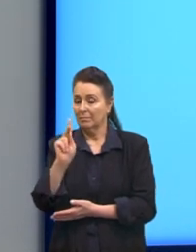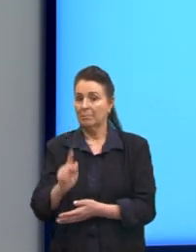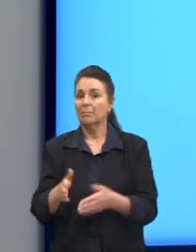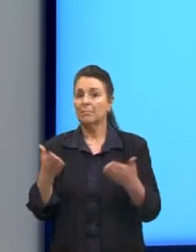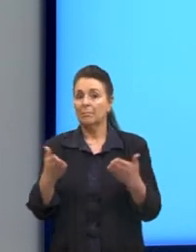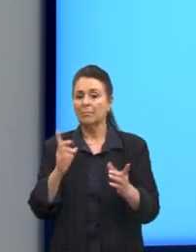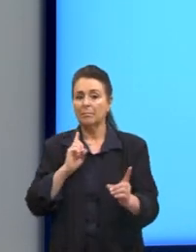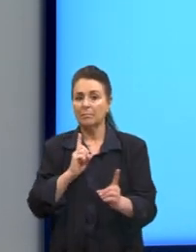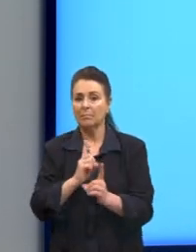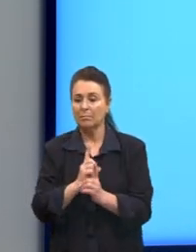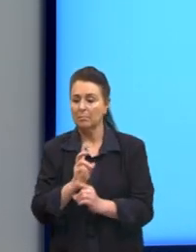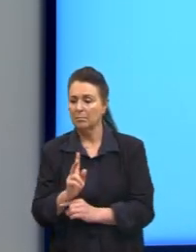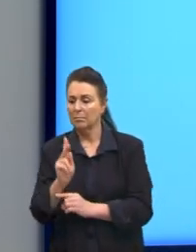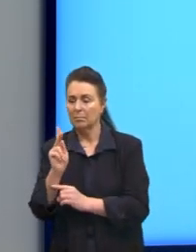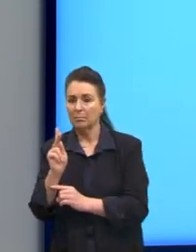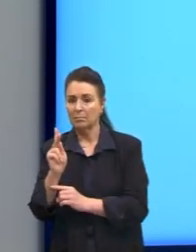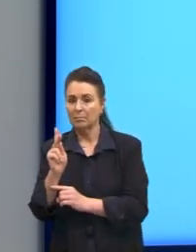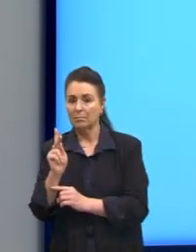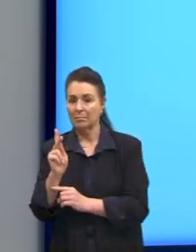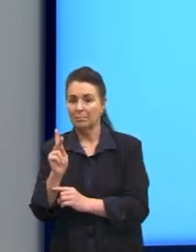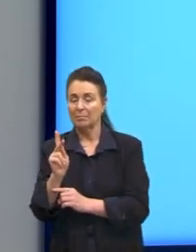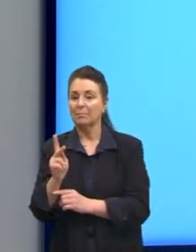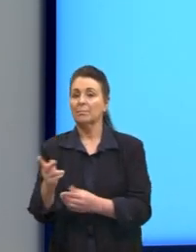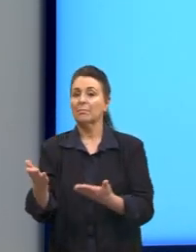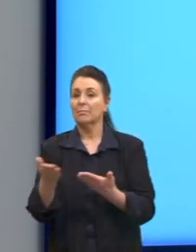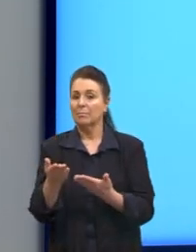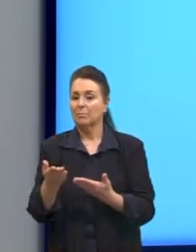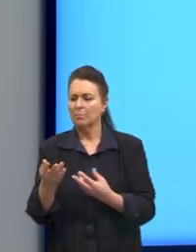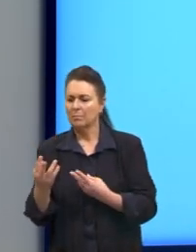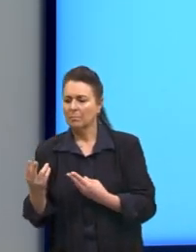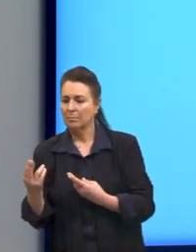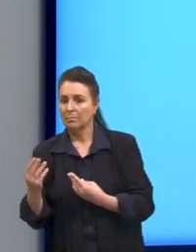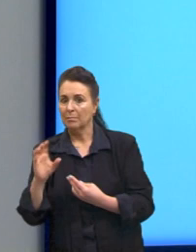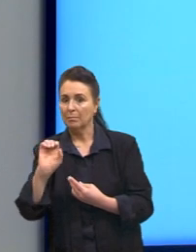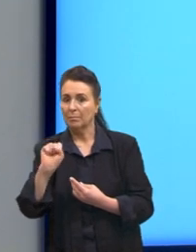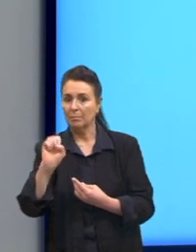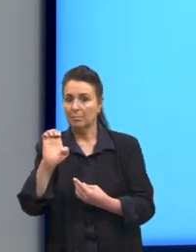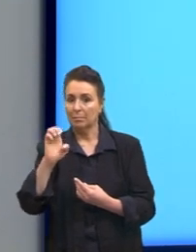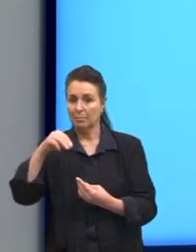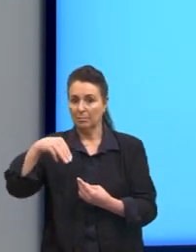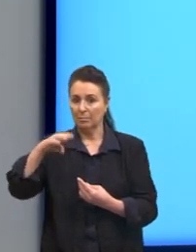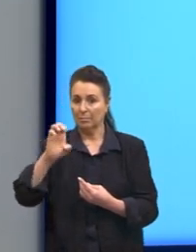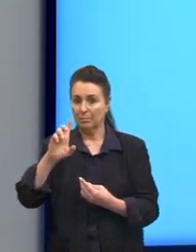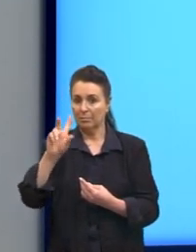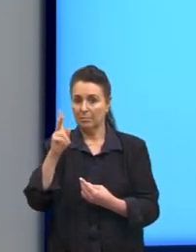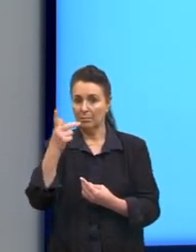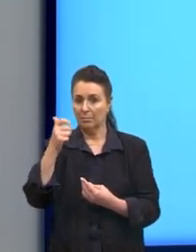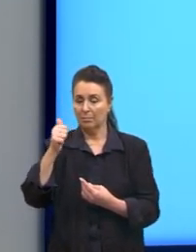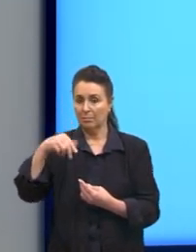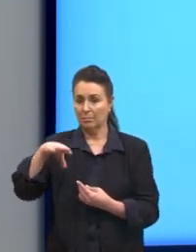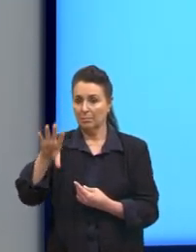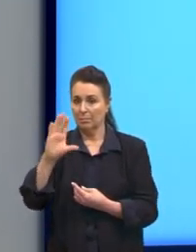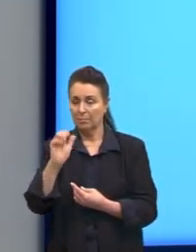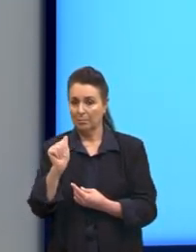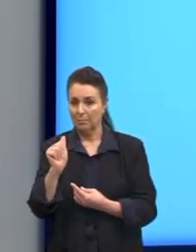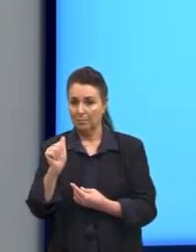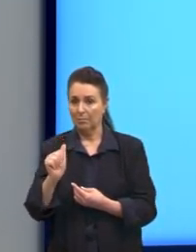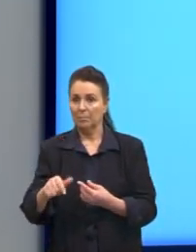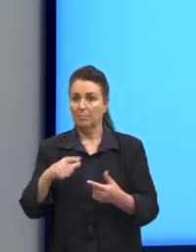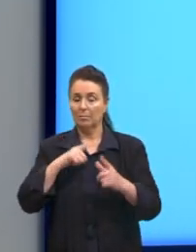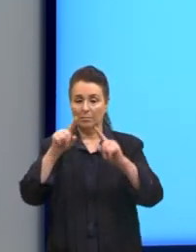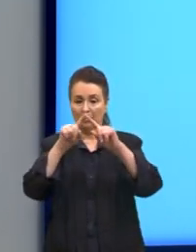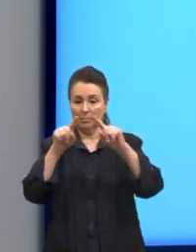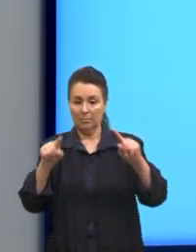A gente vai utilizar semelhança. Porque eu falei para vocês, né? Nós teríamos dois triângulos. O